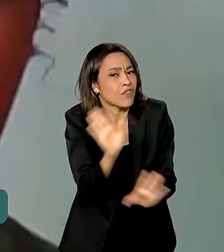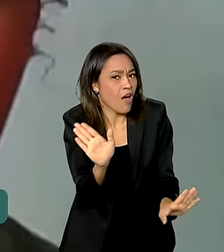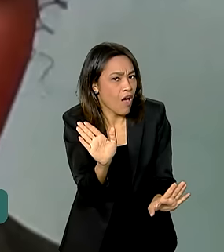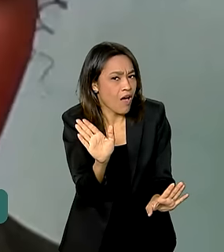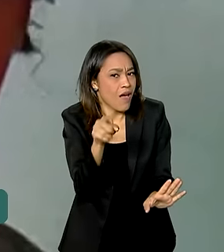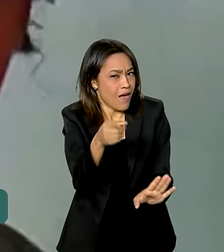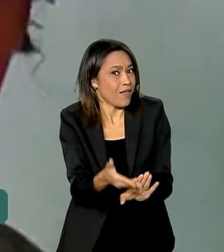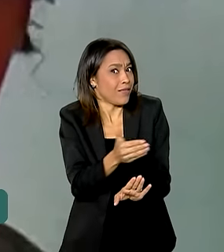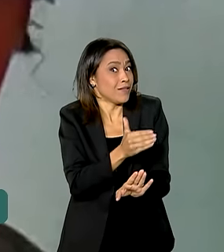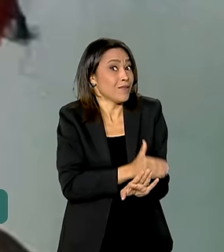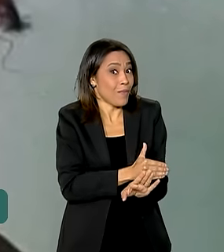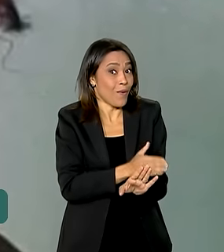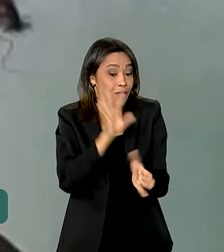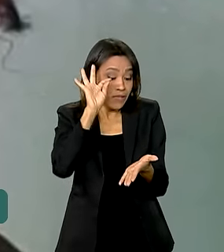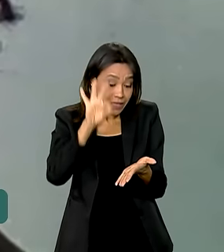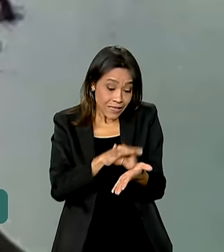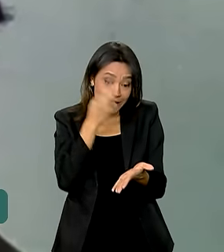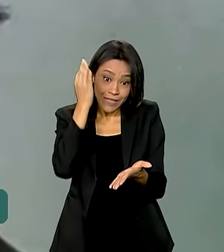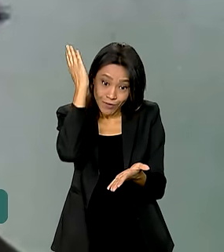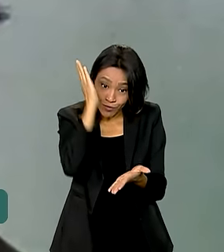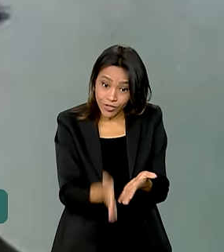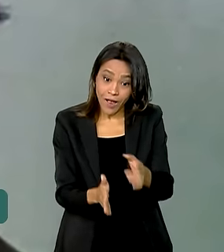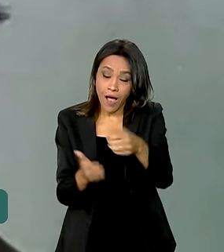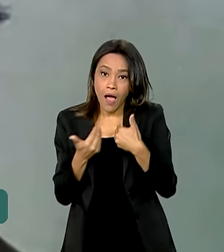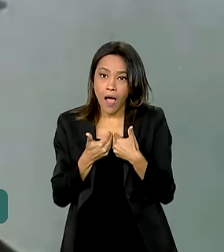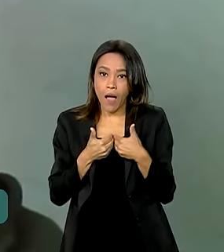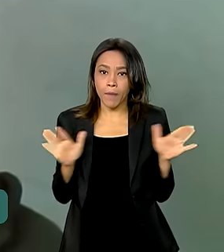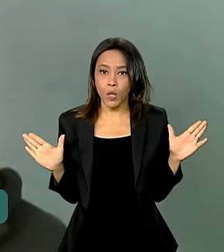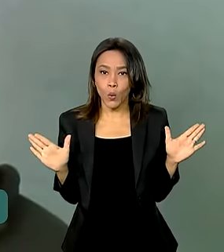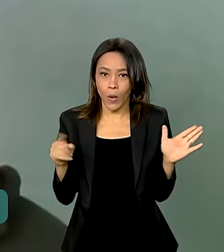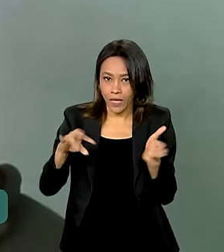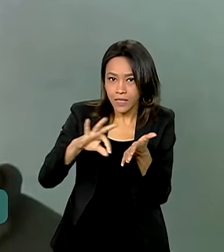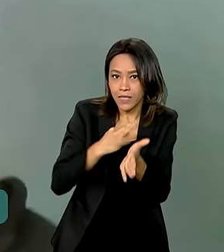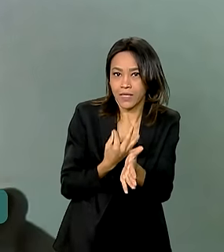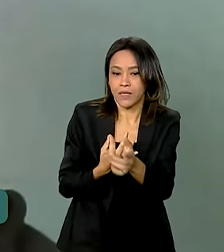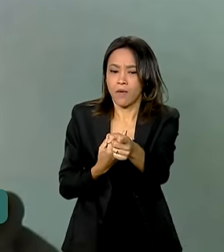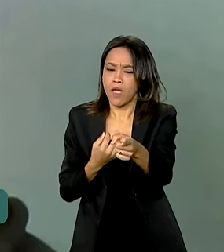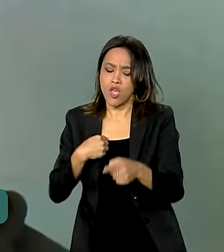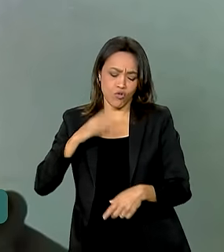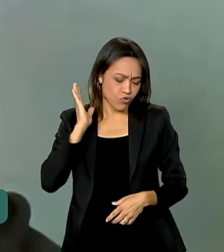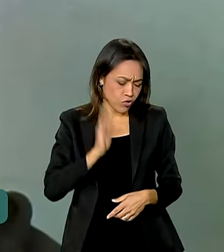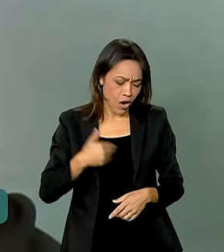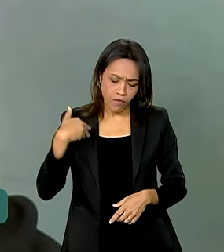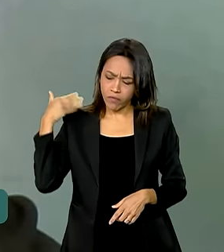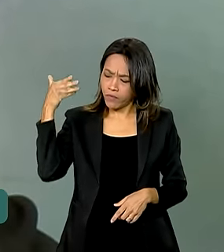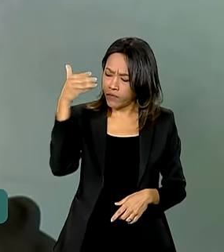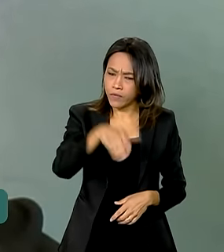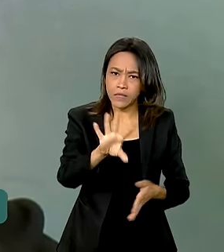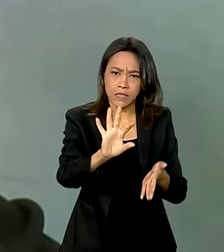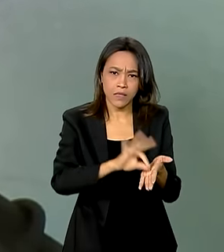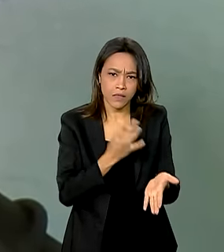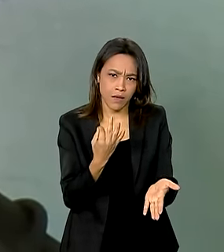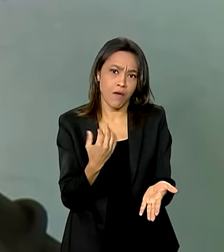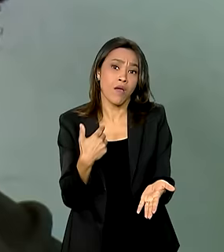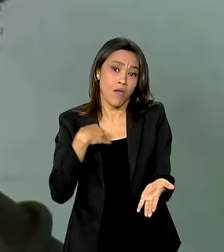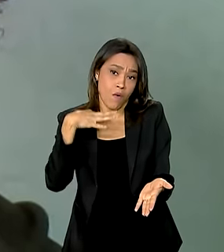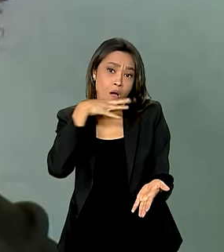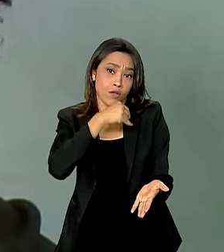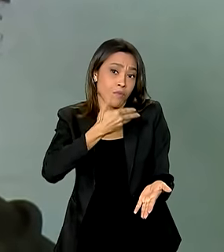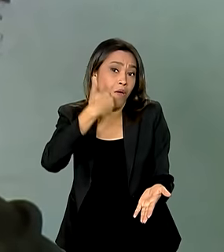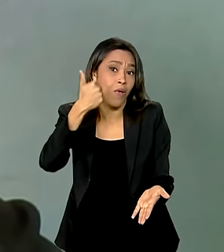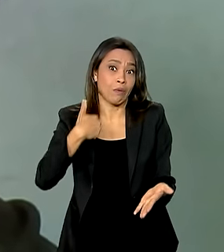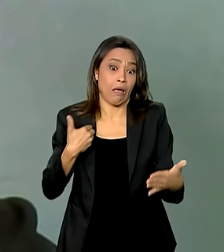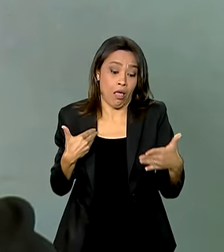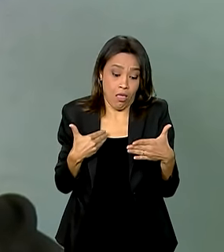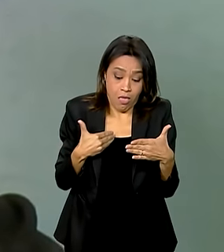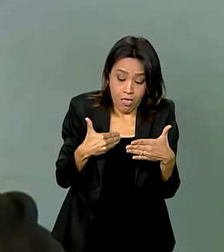antecipou. Fez a inscrição logo que abriu o prazo. Eu fui logo fazendo porque eu preferi. Eu acho que é melhor do que deixar